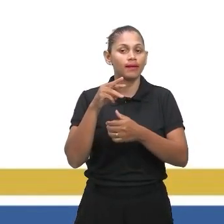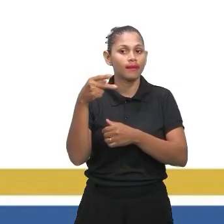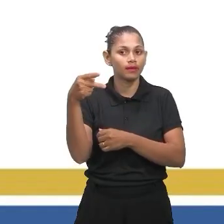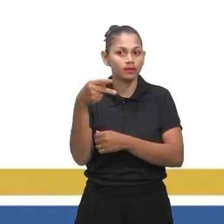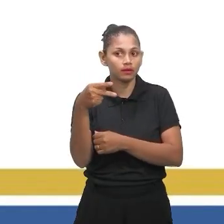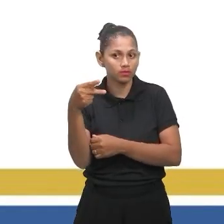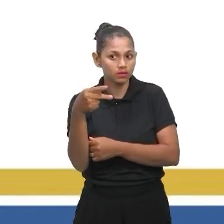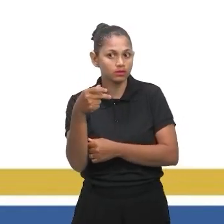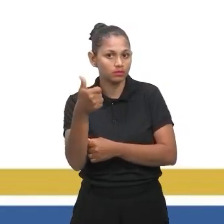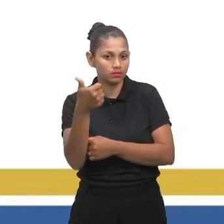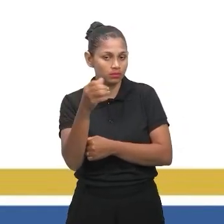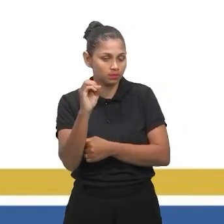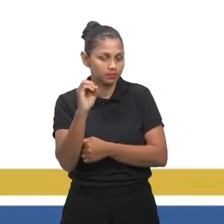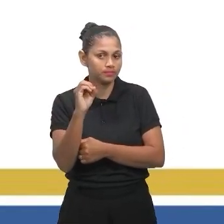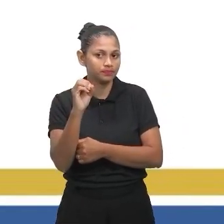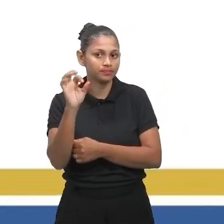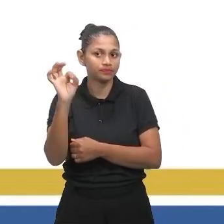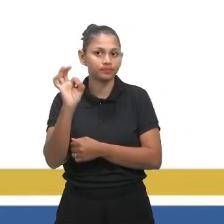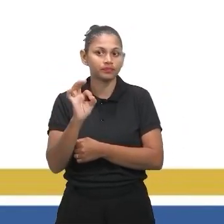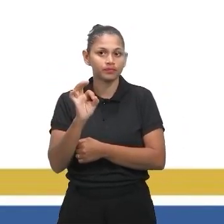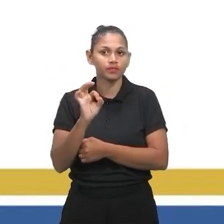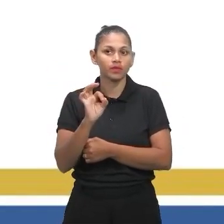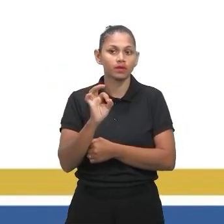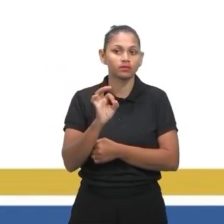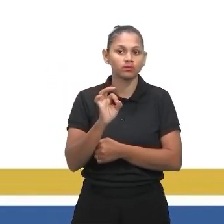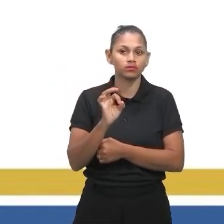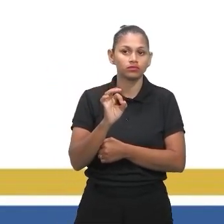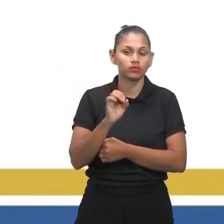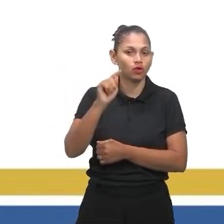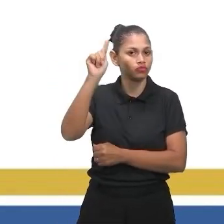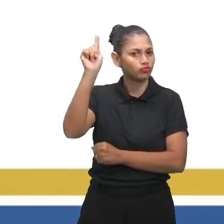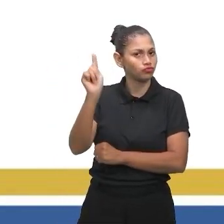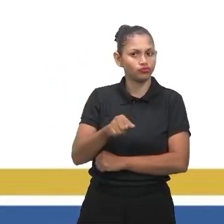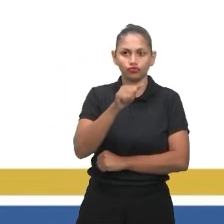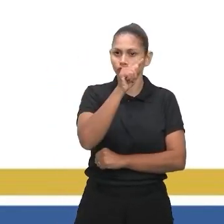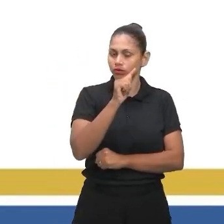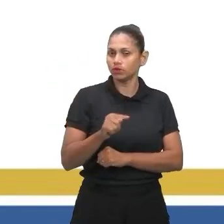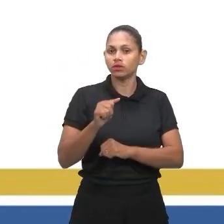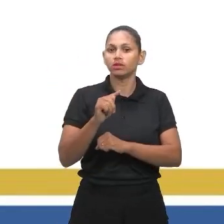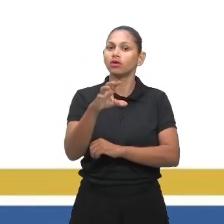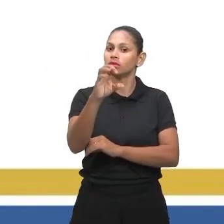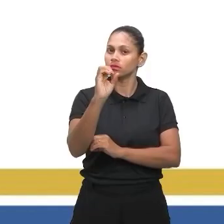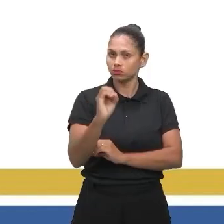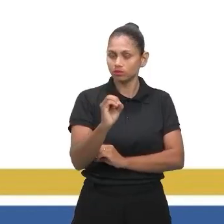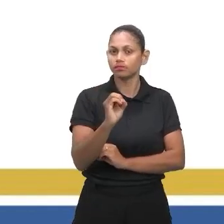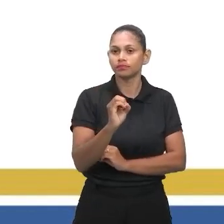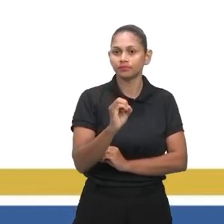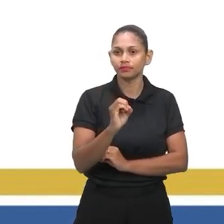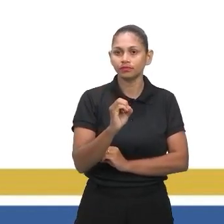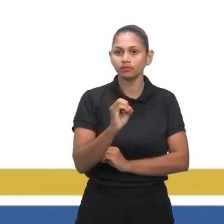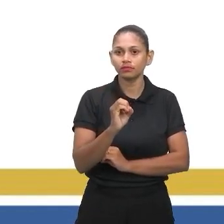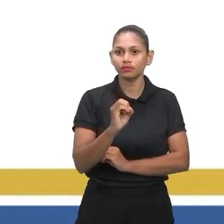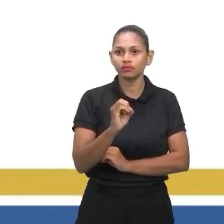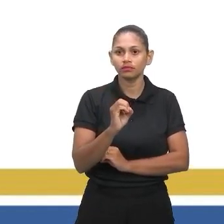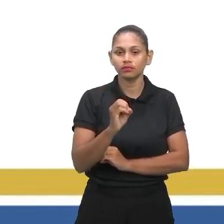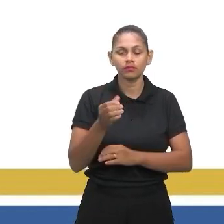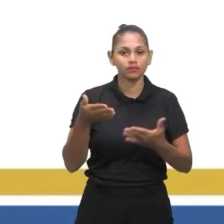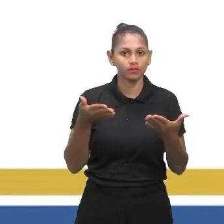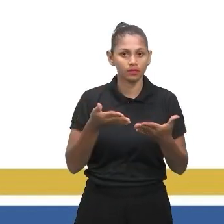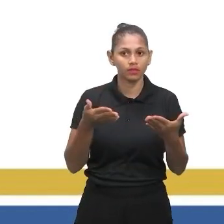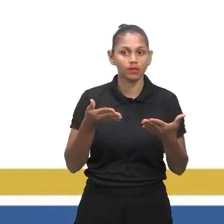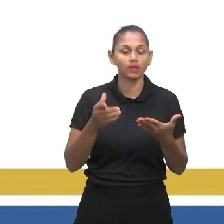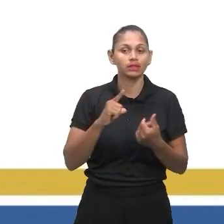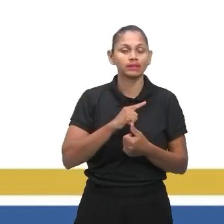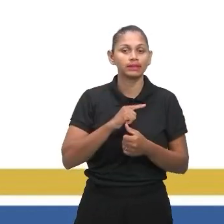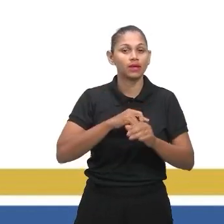simples, né? A gente vai ter o quê? Corta 0 com 0, aqui do 10 e do 100. Vamos ter, agora, uma